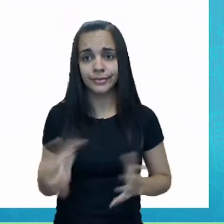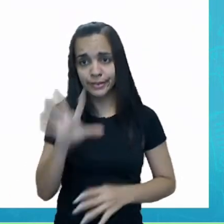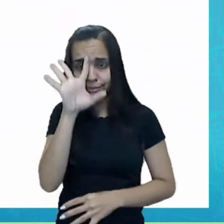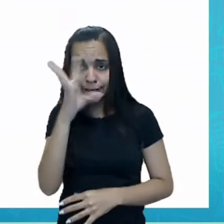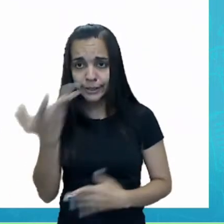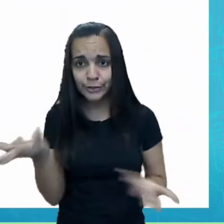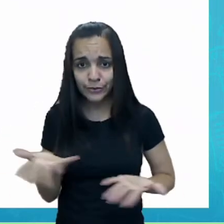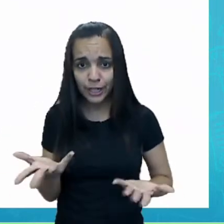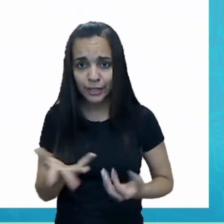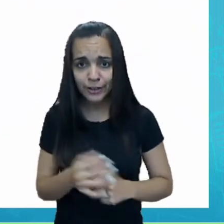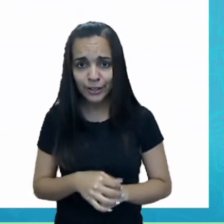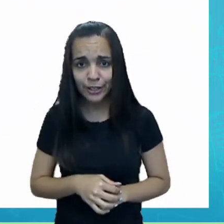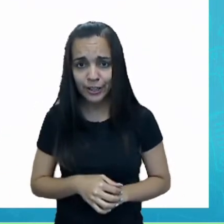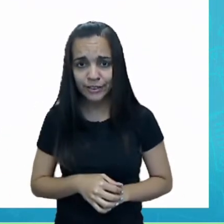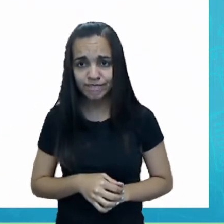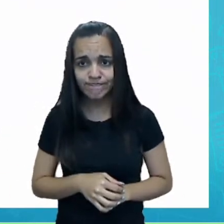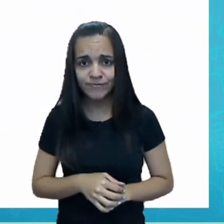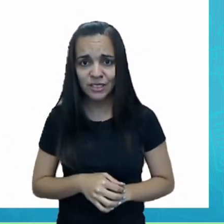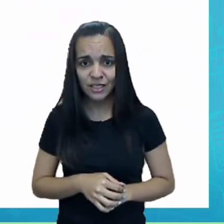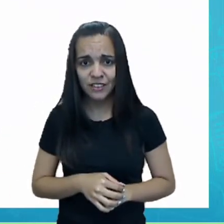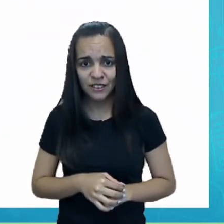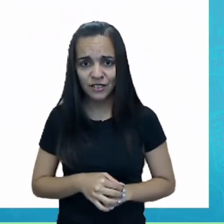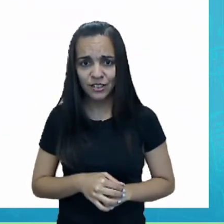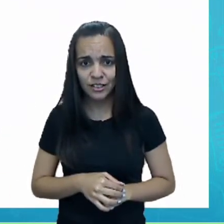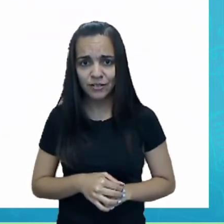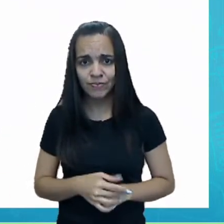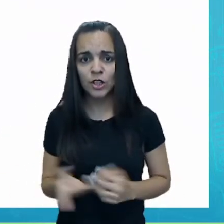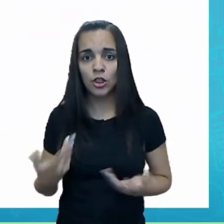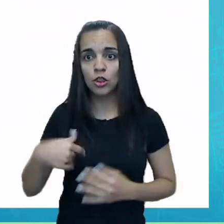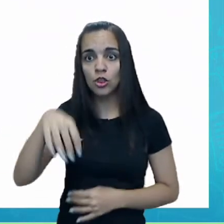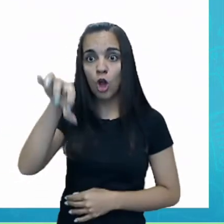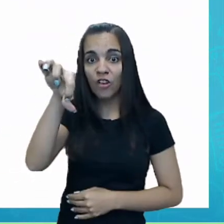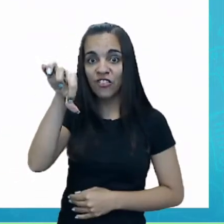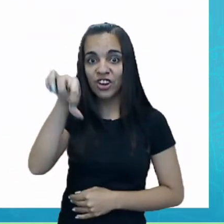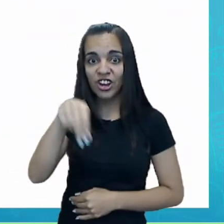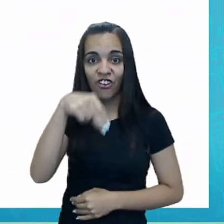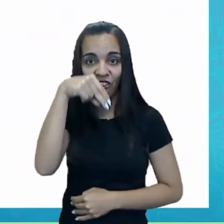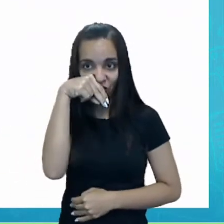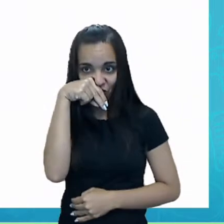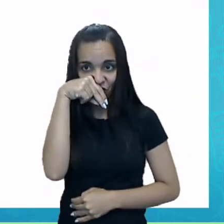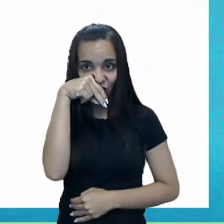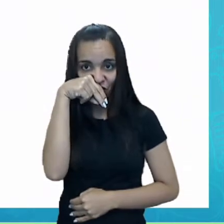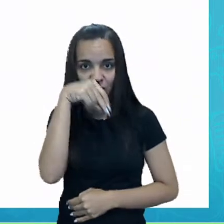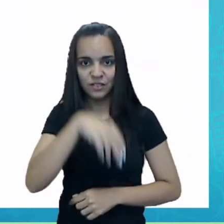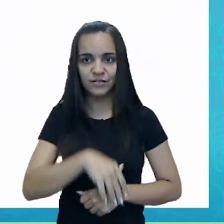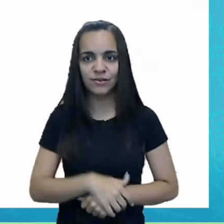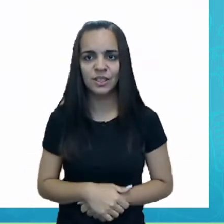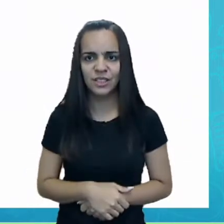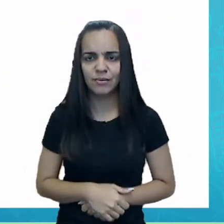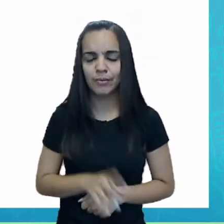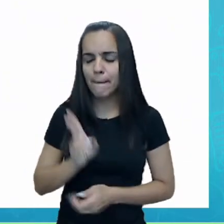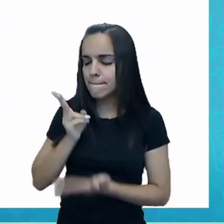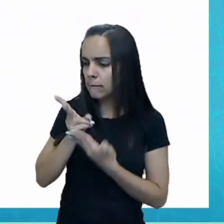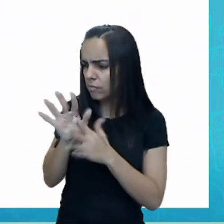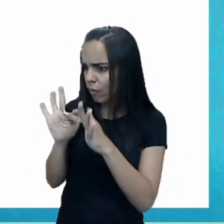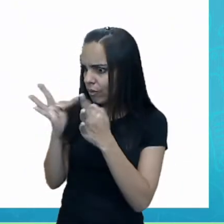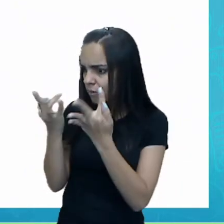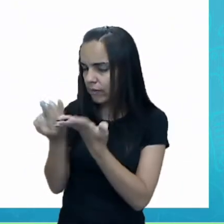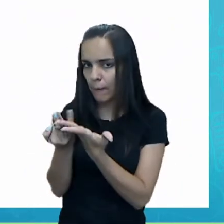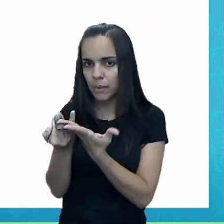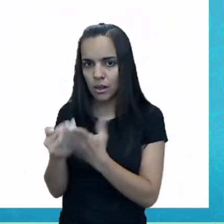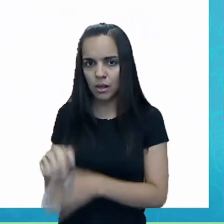que os esquilos vão conseguir resolver o problema? Sabe quantos que são? Nove. De uma mesma família.